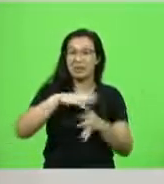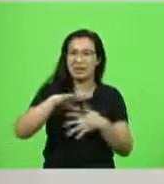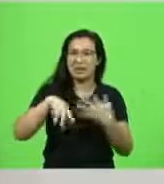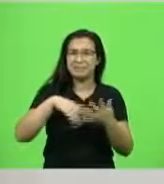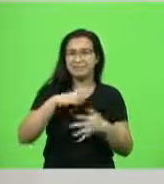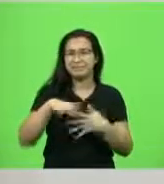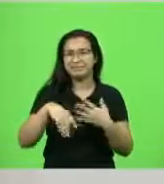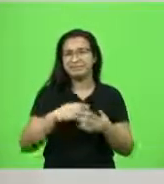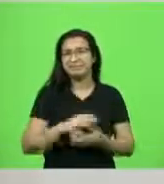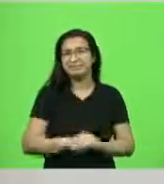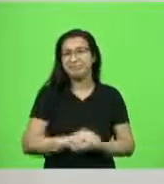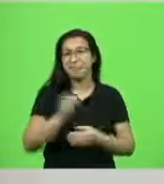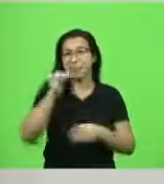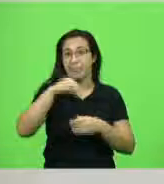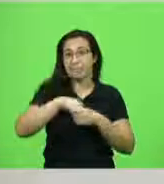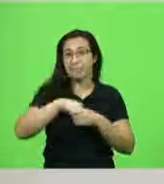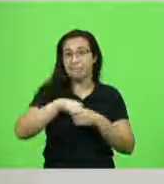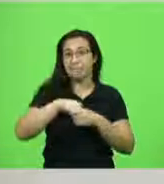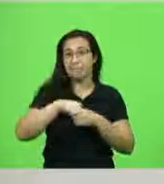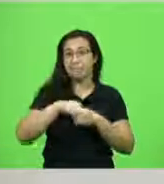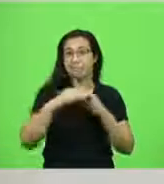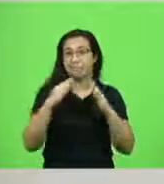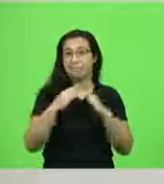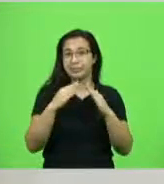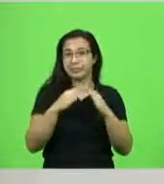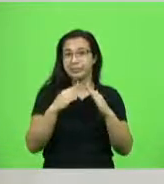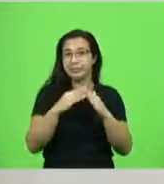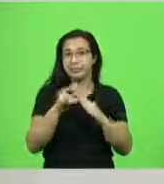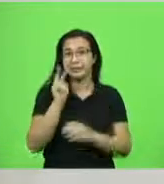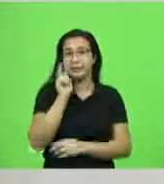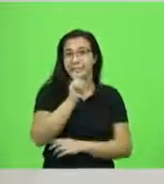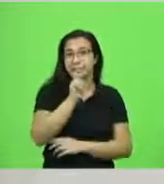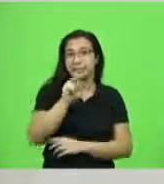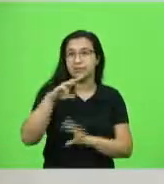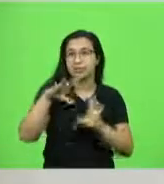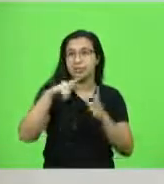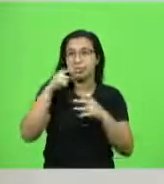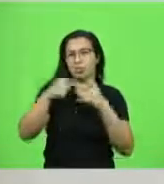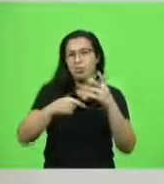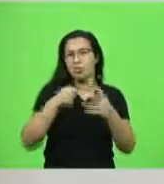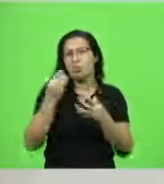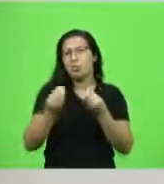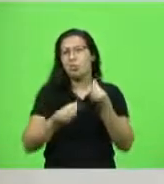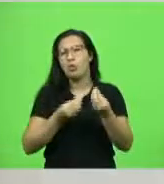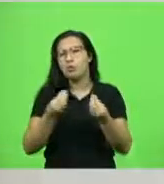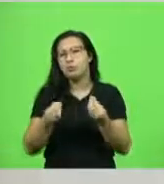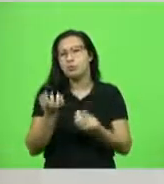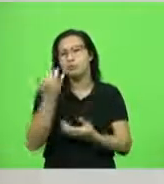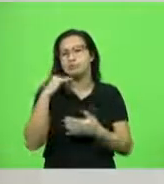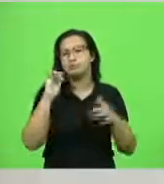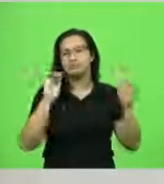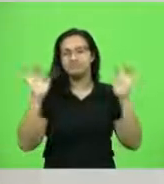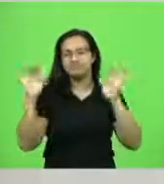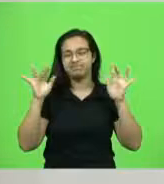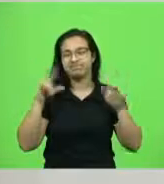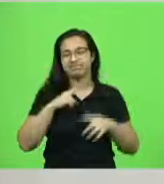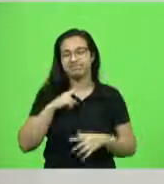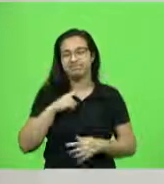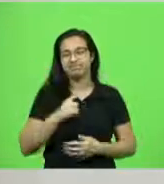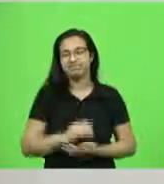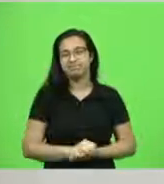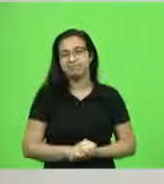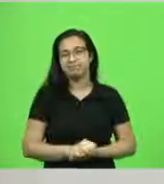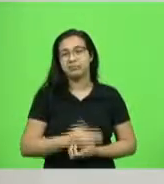debaixo da árvore, olhou um pouquinho mais a floresta e isso contribuiu bastante. Então, a pede só a justiça,